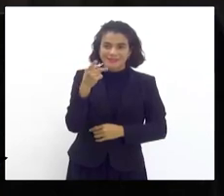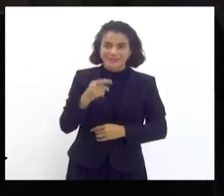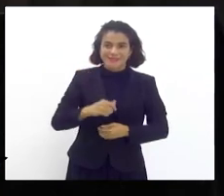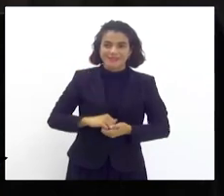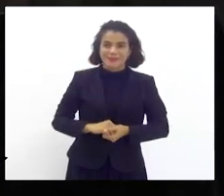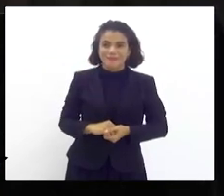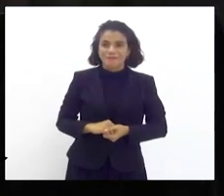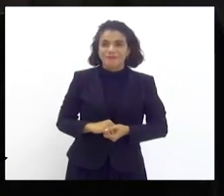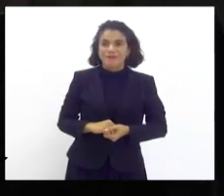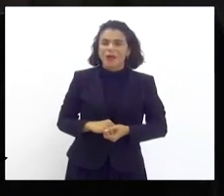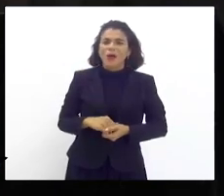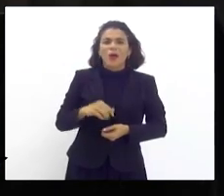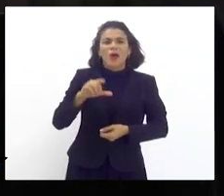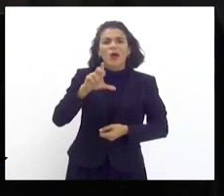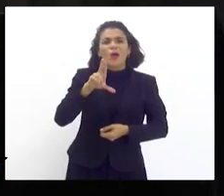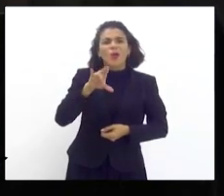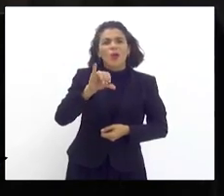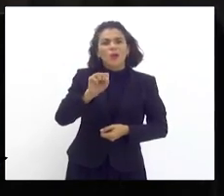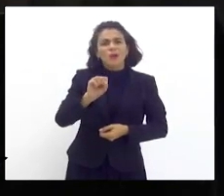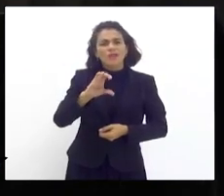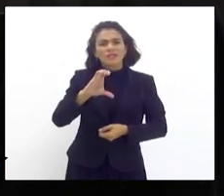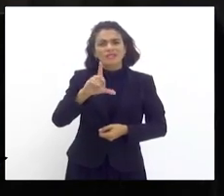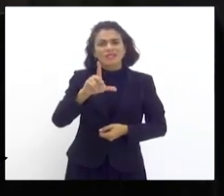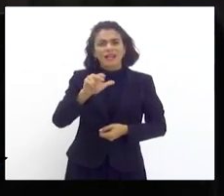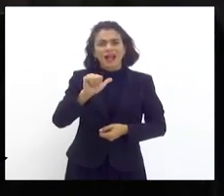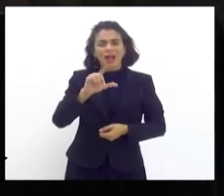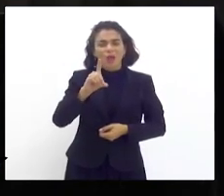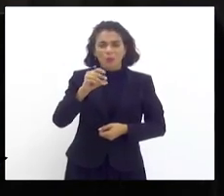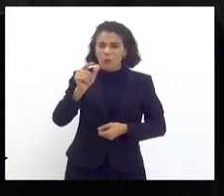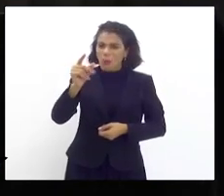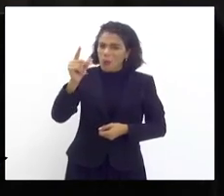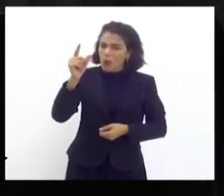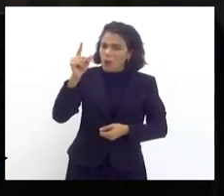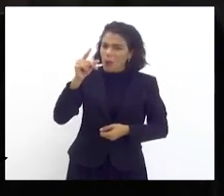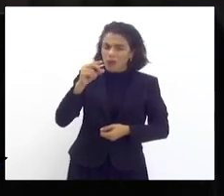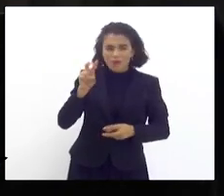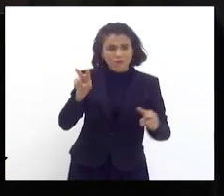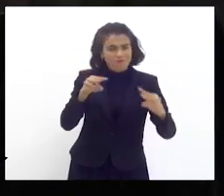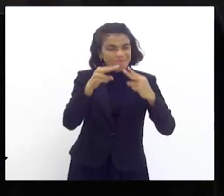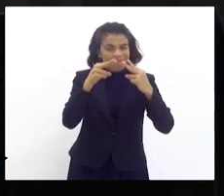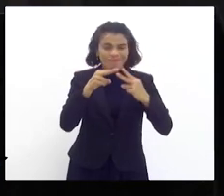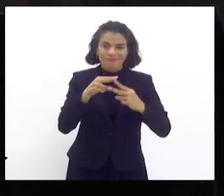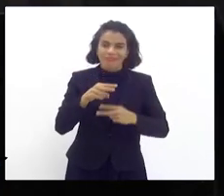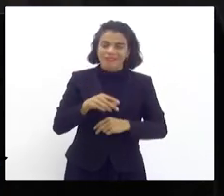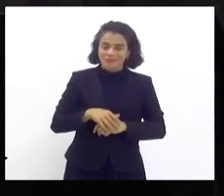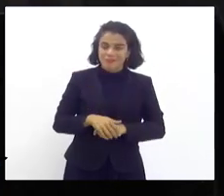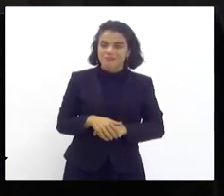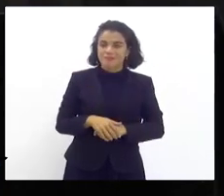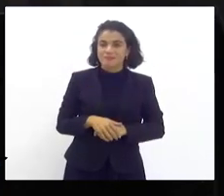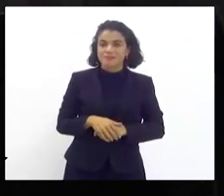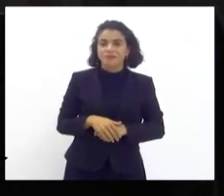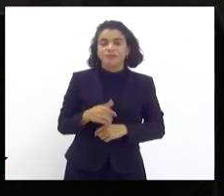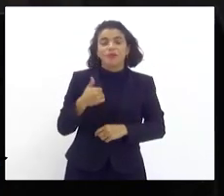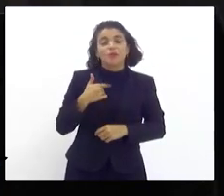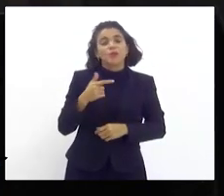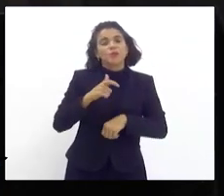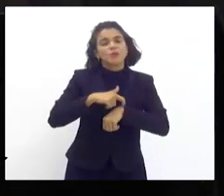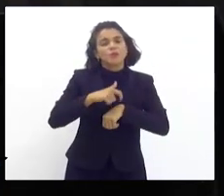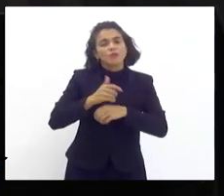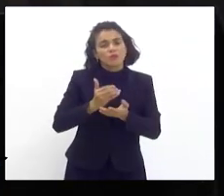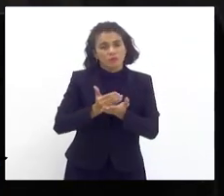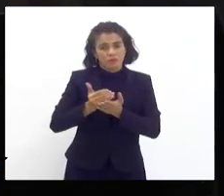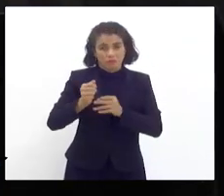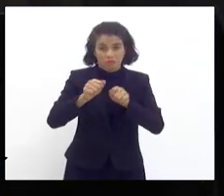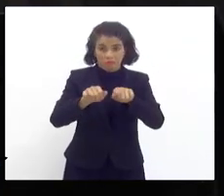fico muito feliz quando vi o deputado Luiz Paulo presidir na sessão. É muita alegria. Luiz Paulo, no manhã que nós iniciamos a